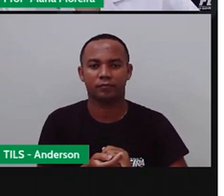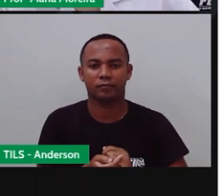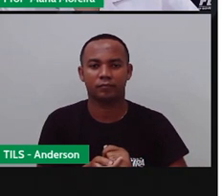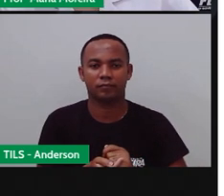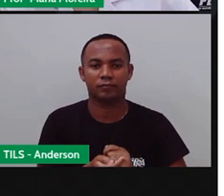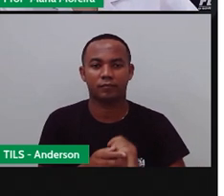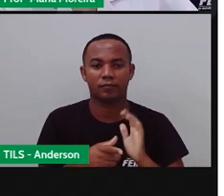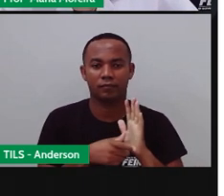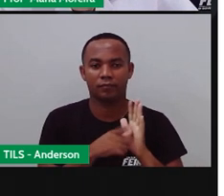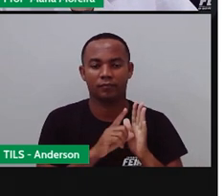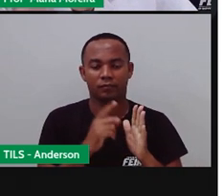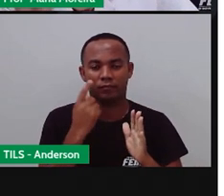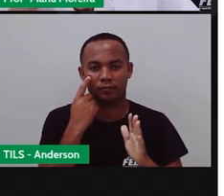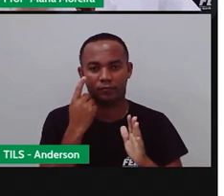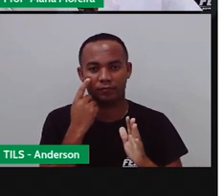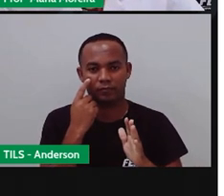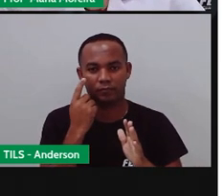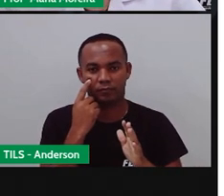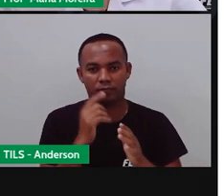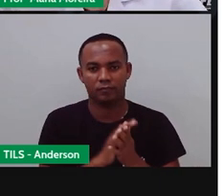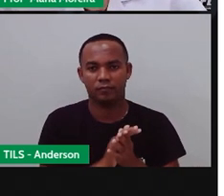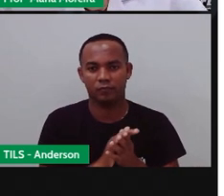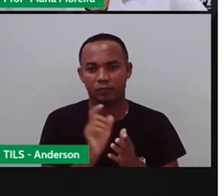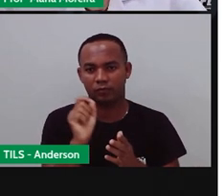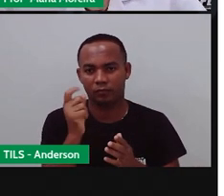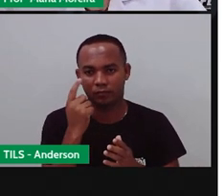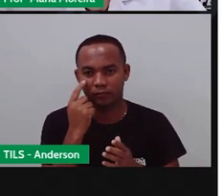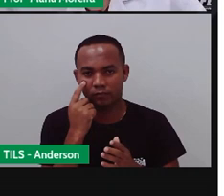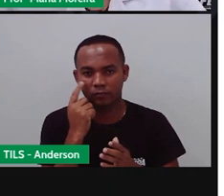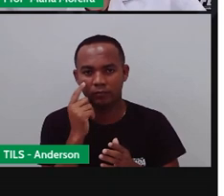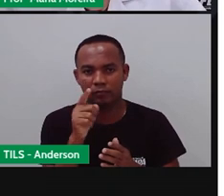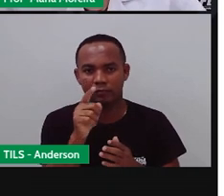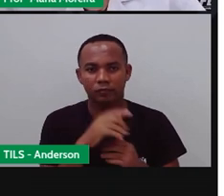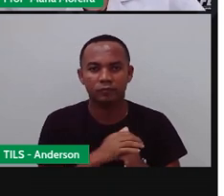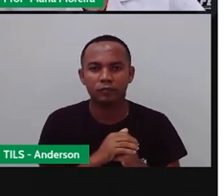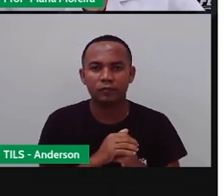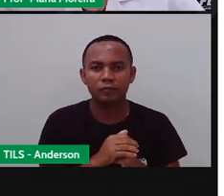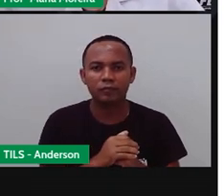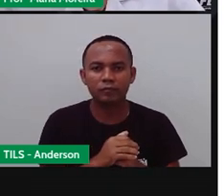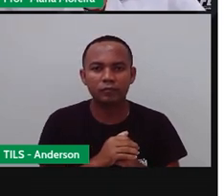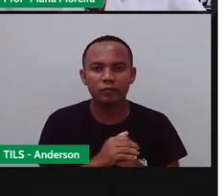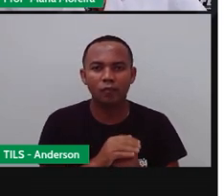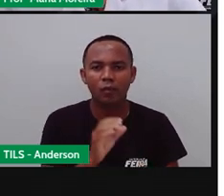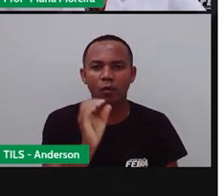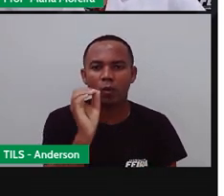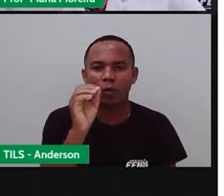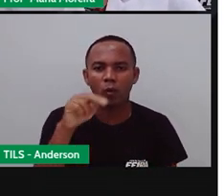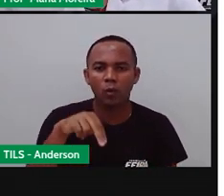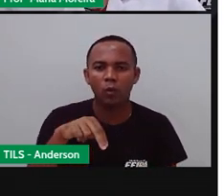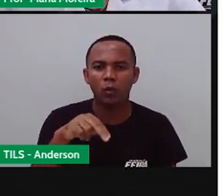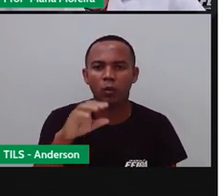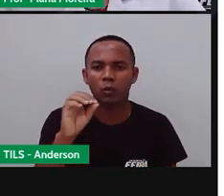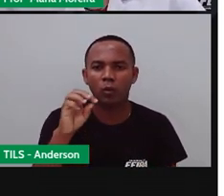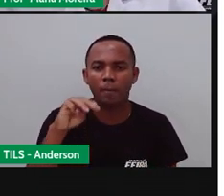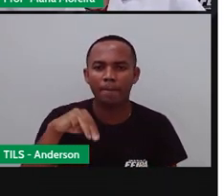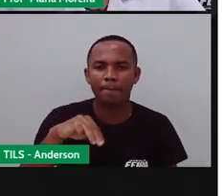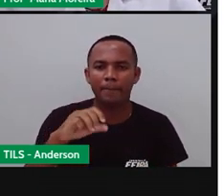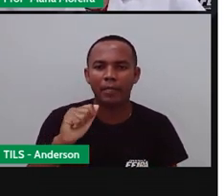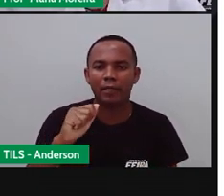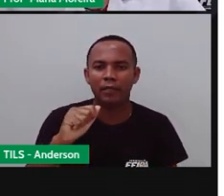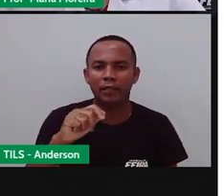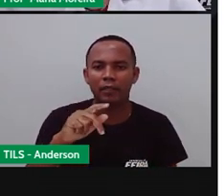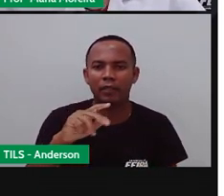Bom, mas antes disso, a gente vai encerrar aqui com as nossas onomatopeias, né? Veja alguns exemplos de